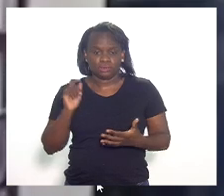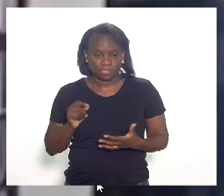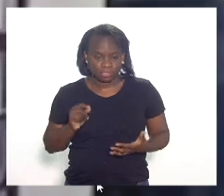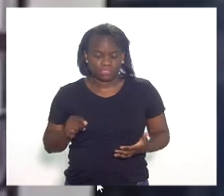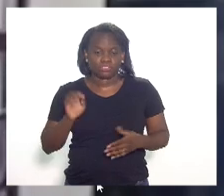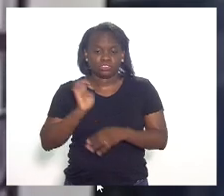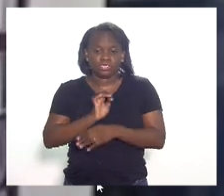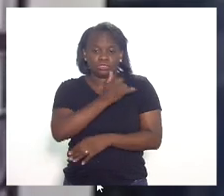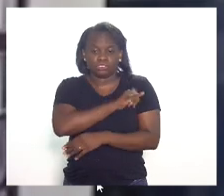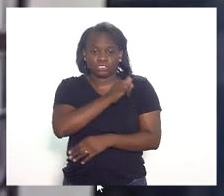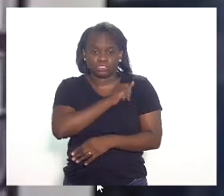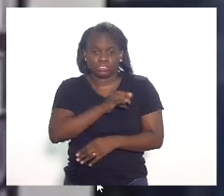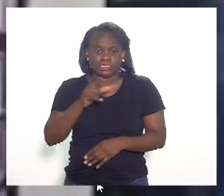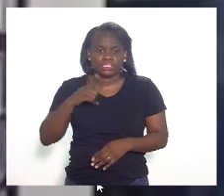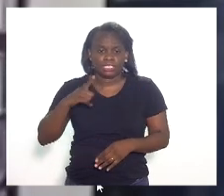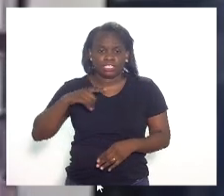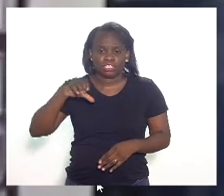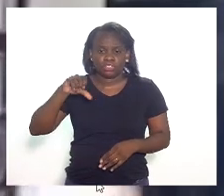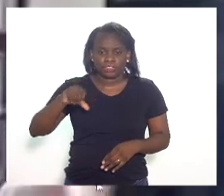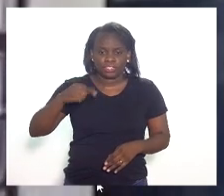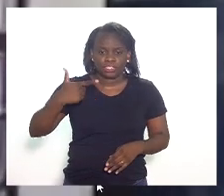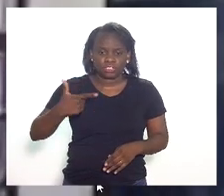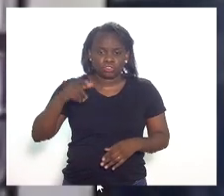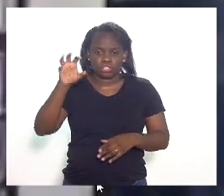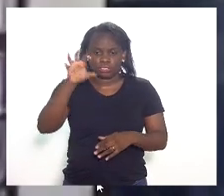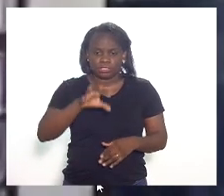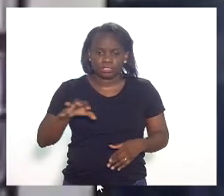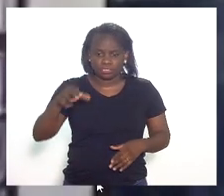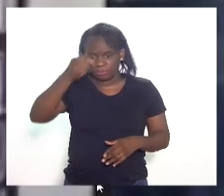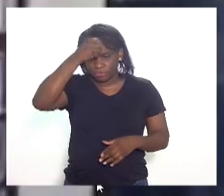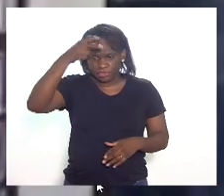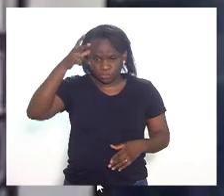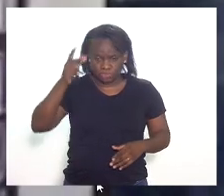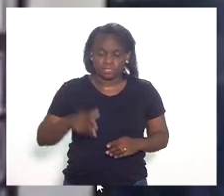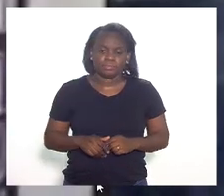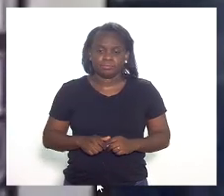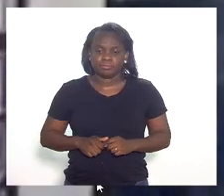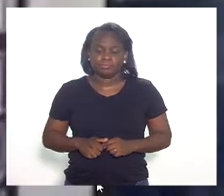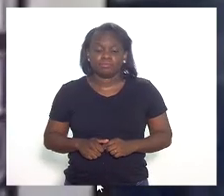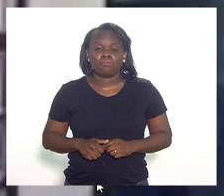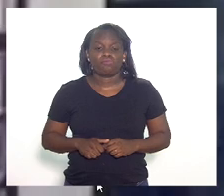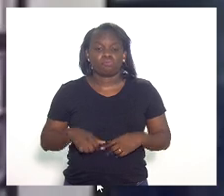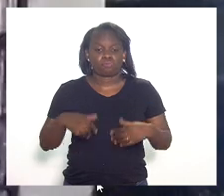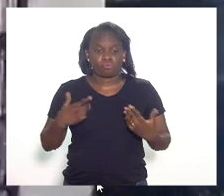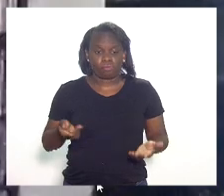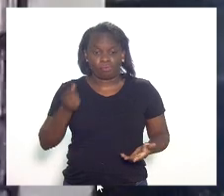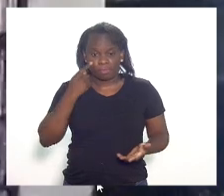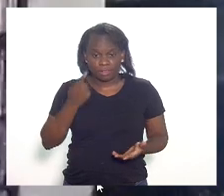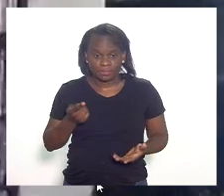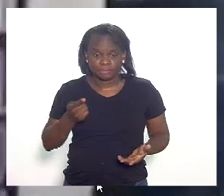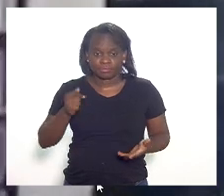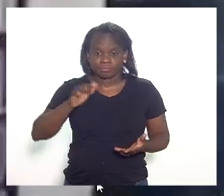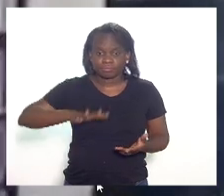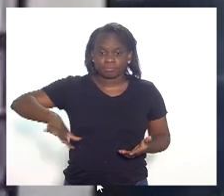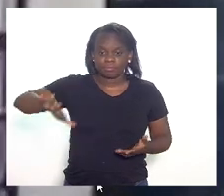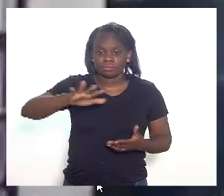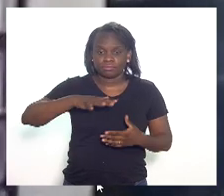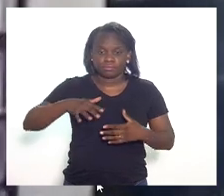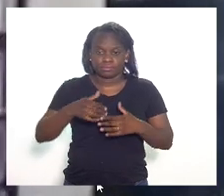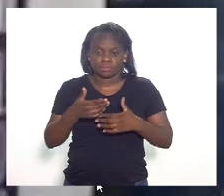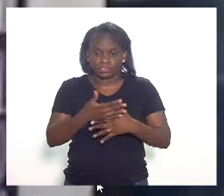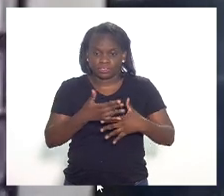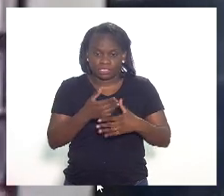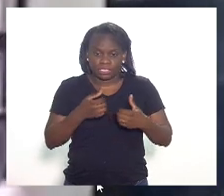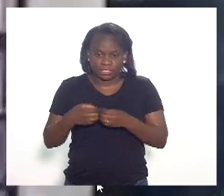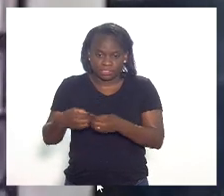o estado do Rio de Janeiro tem 92 municípios. se nós apanharmos a região metropolitana